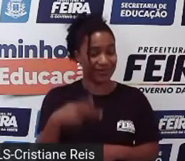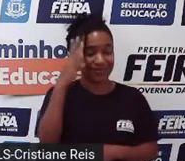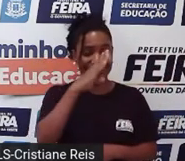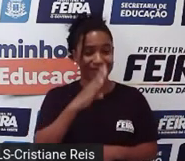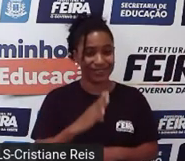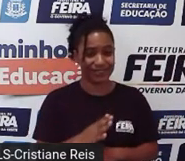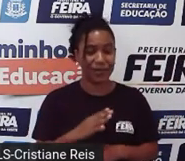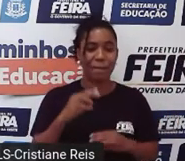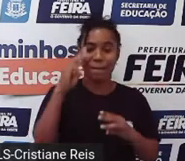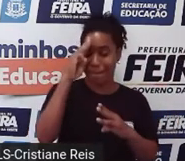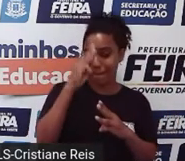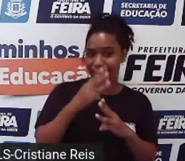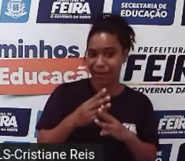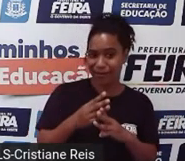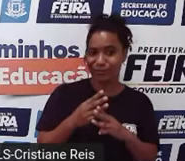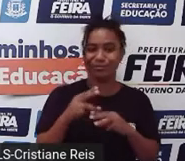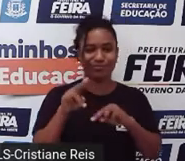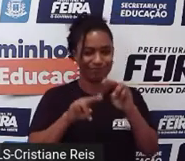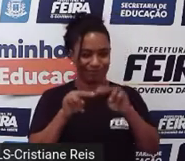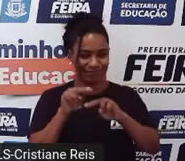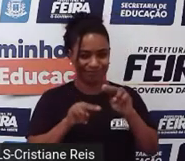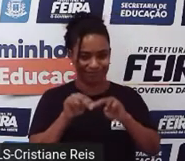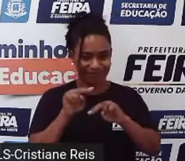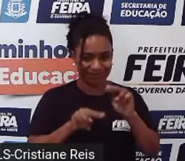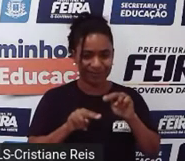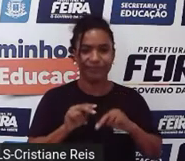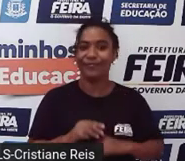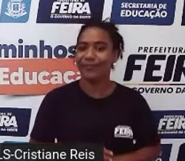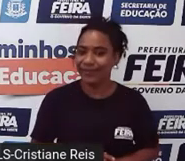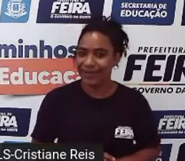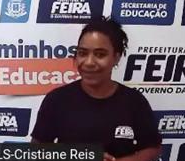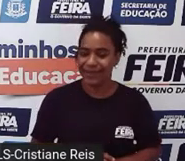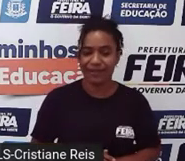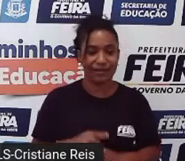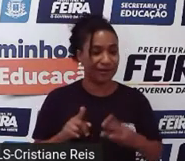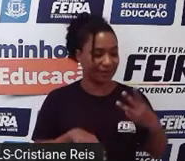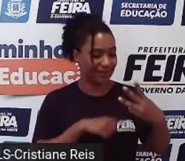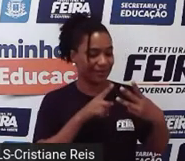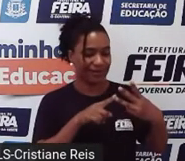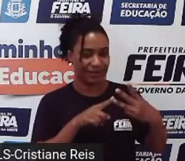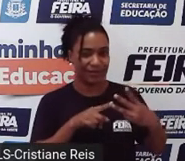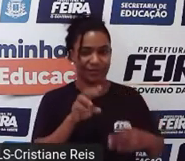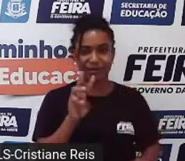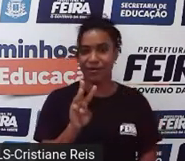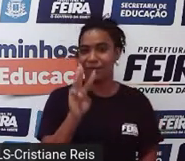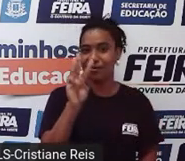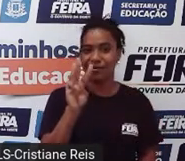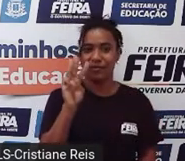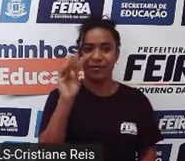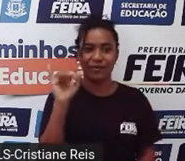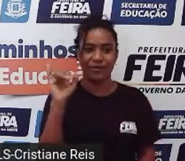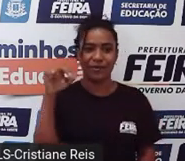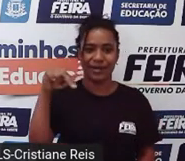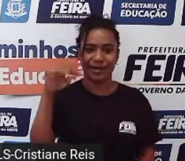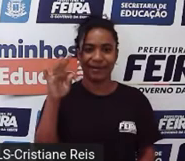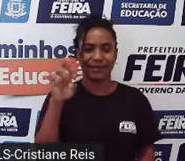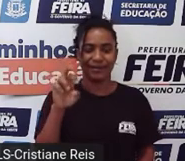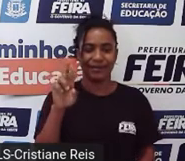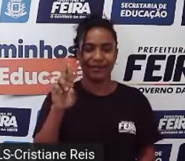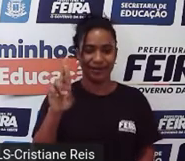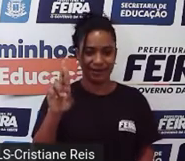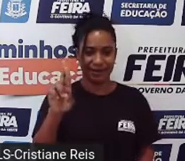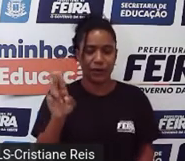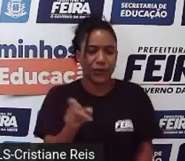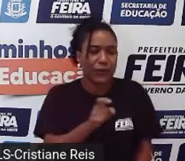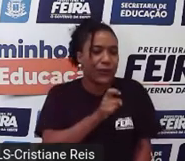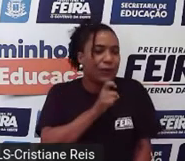winter, o inverno. It runs from December through February on